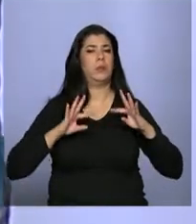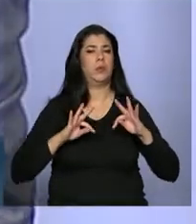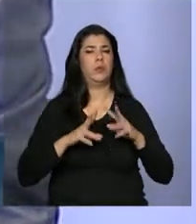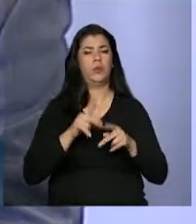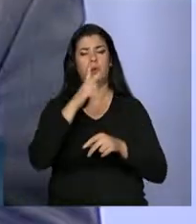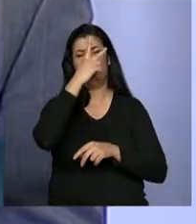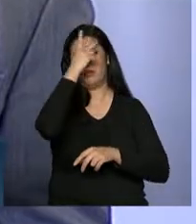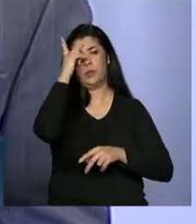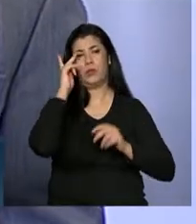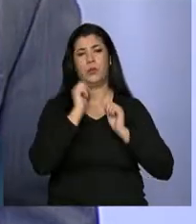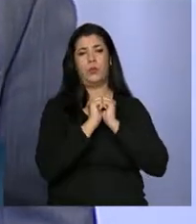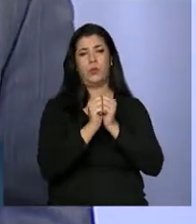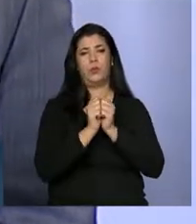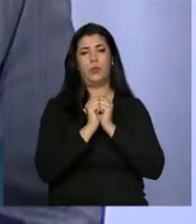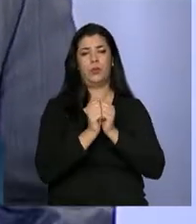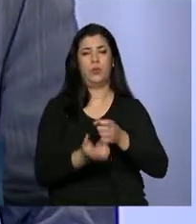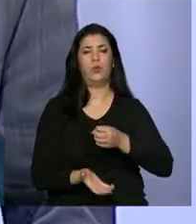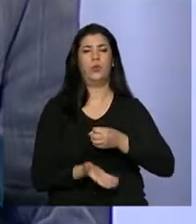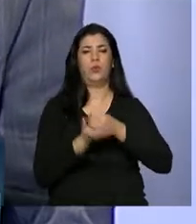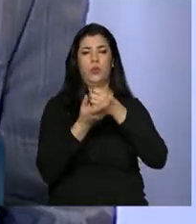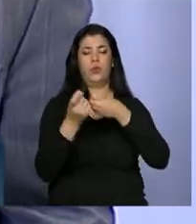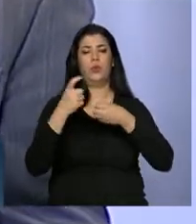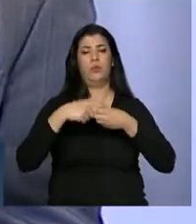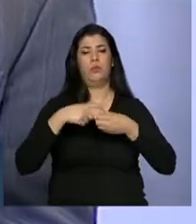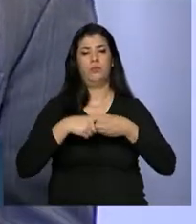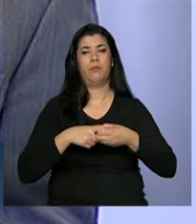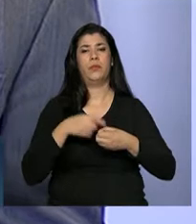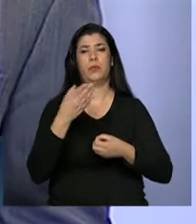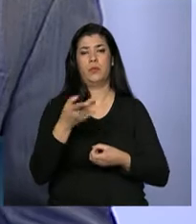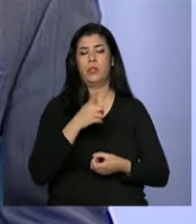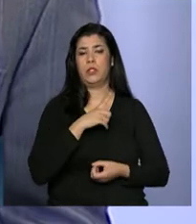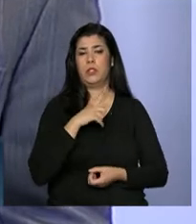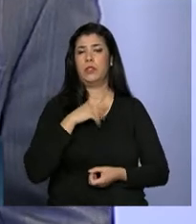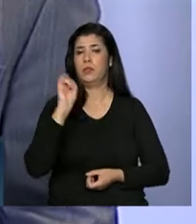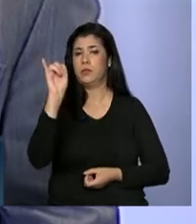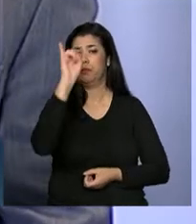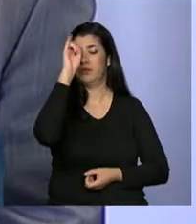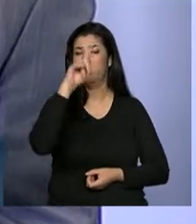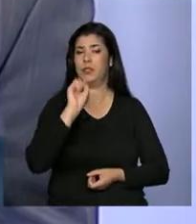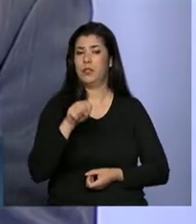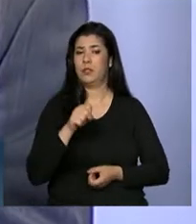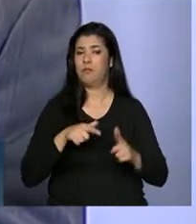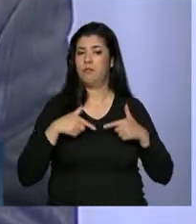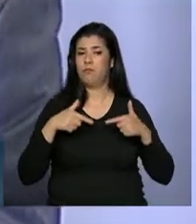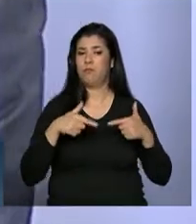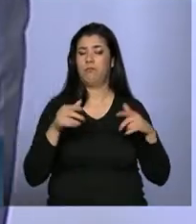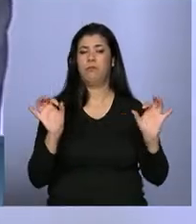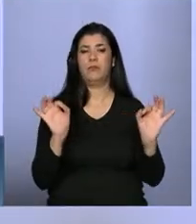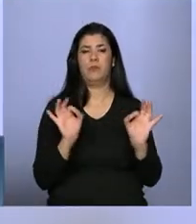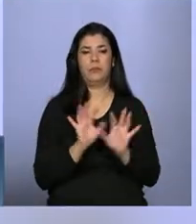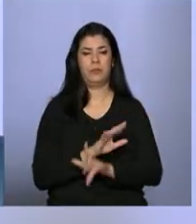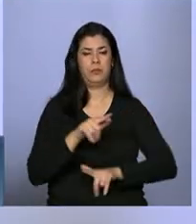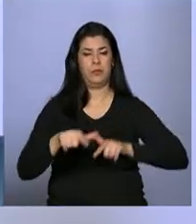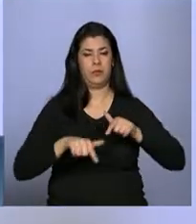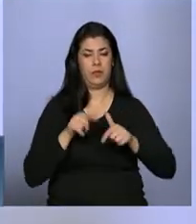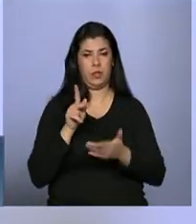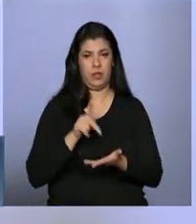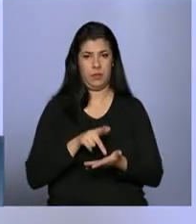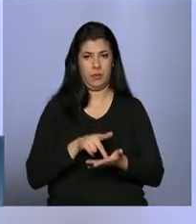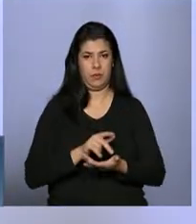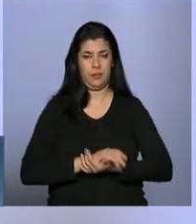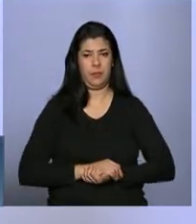abraçados nesta causa importante que o enfrentamento ao trabalho escravo contemporâneo.